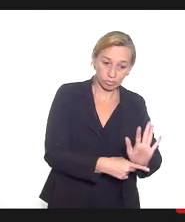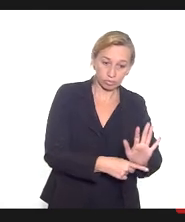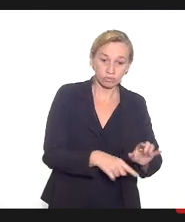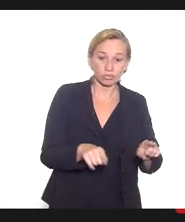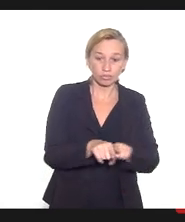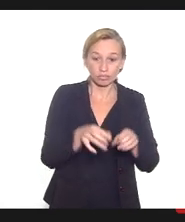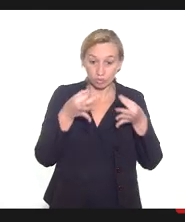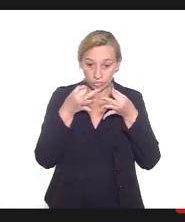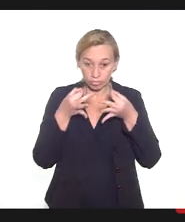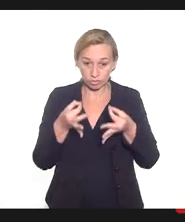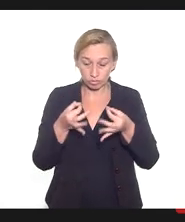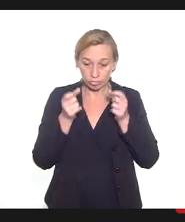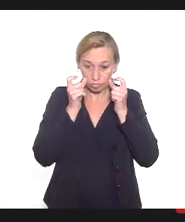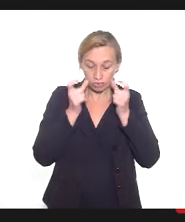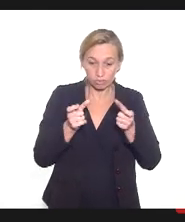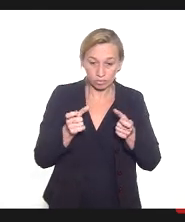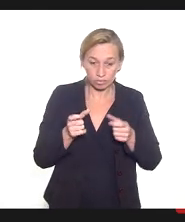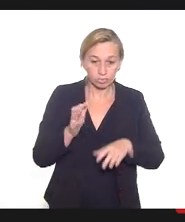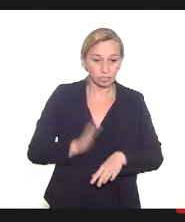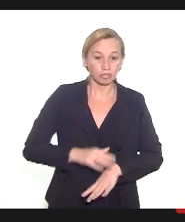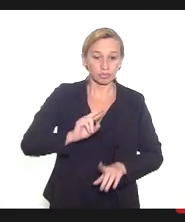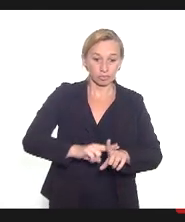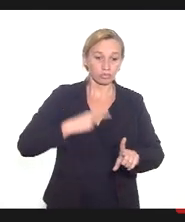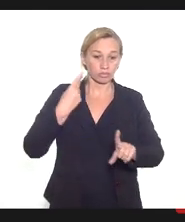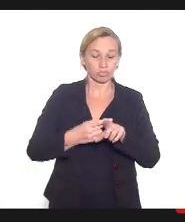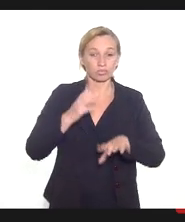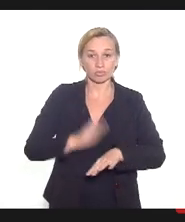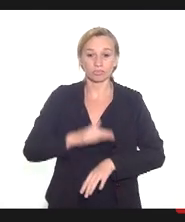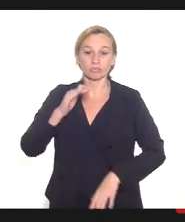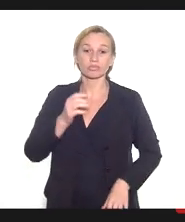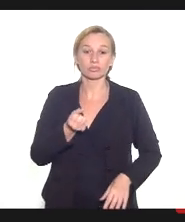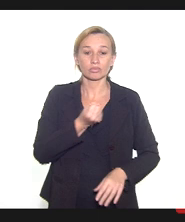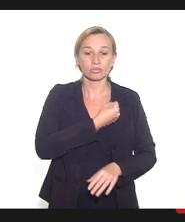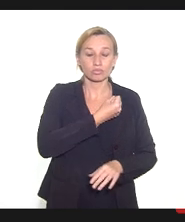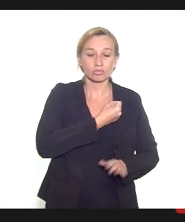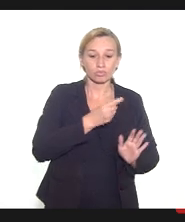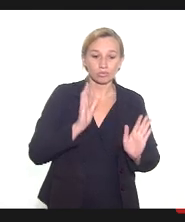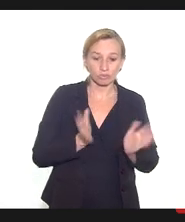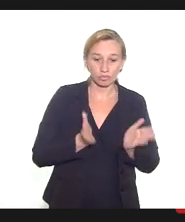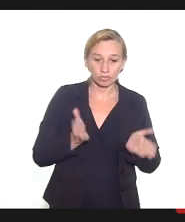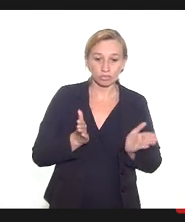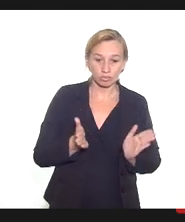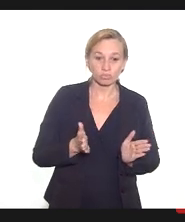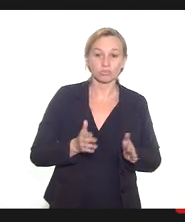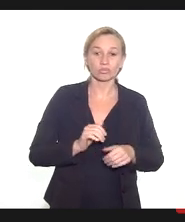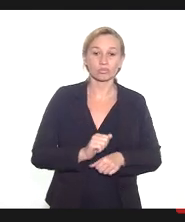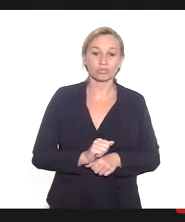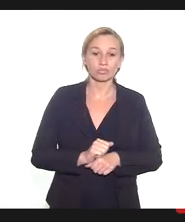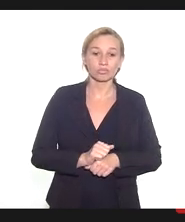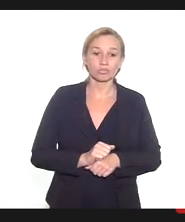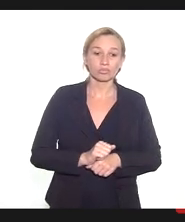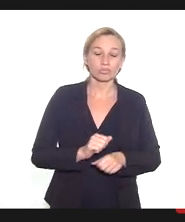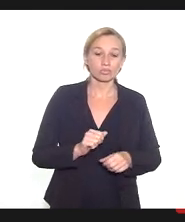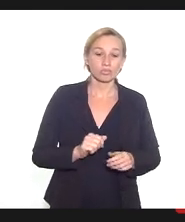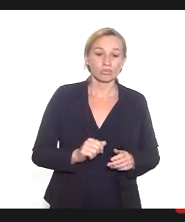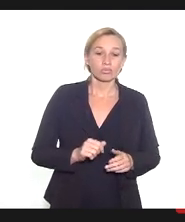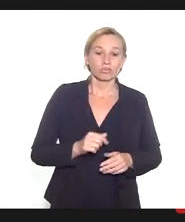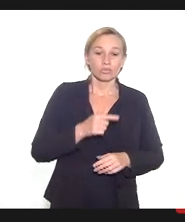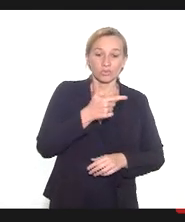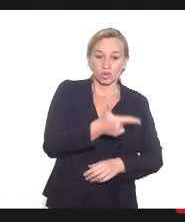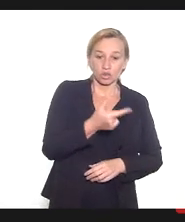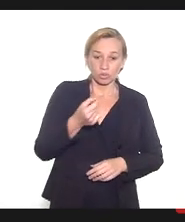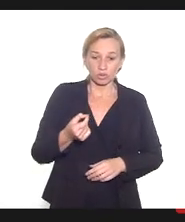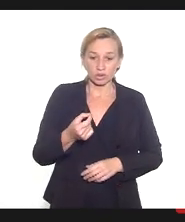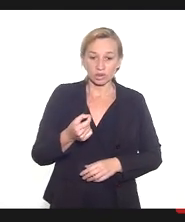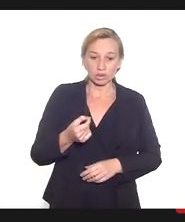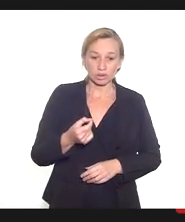letalidade é mais de duas vezes maior. Os dados atuais, com essa planilha atualizada, mostram que em 2020